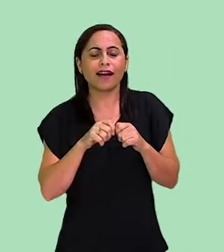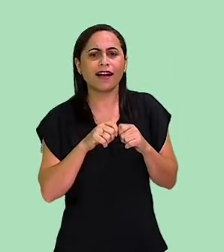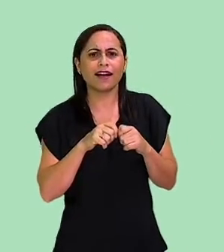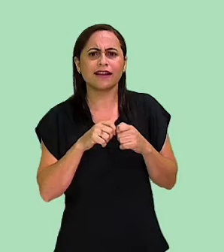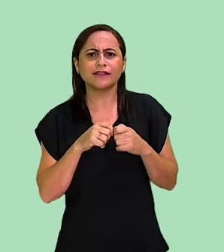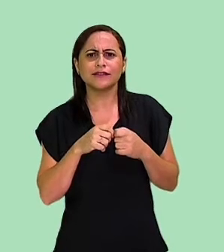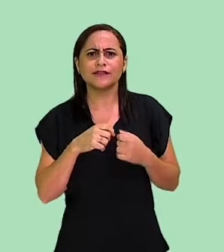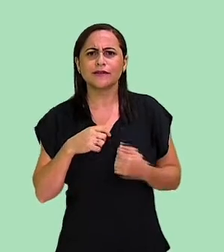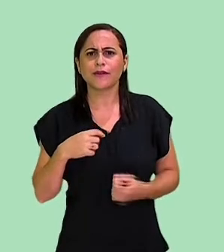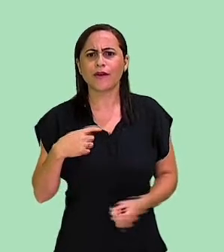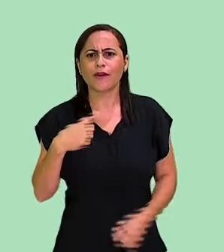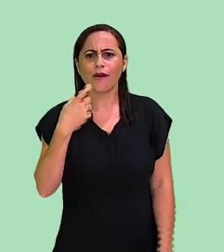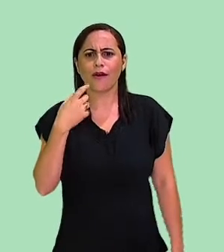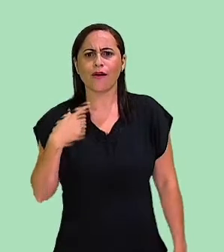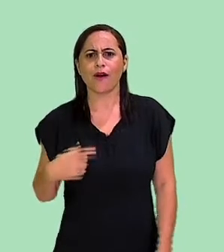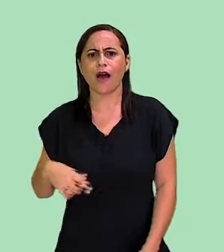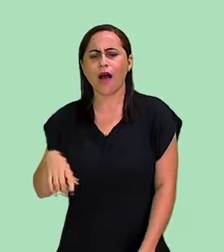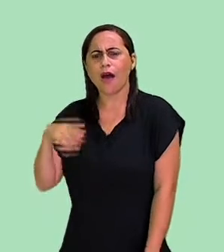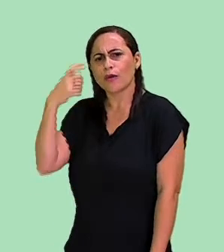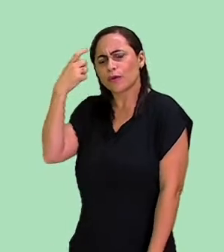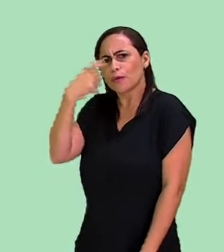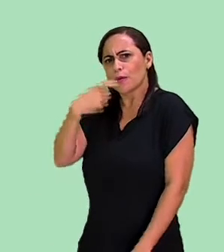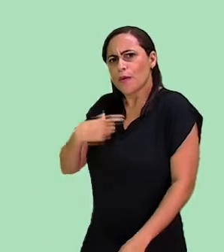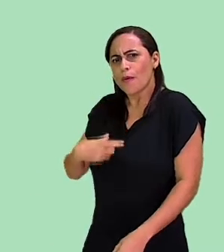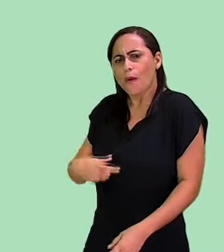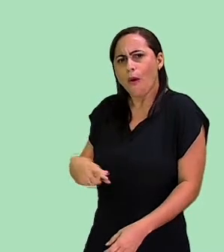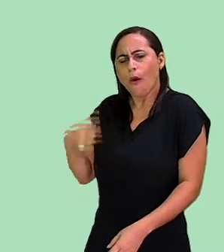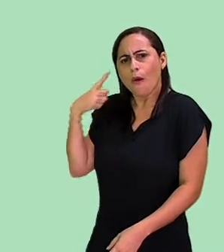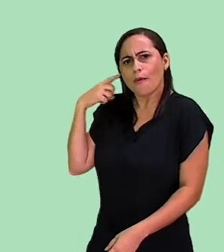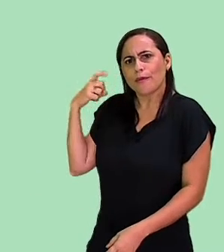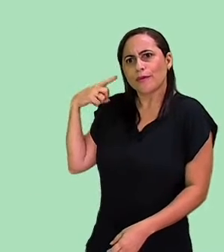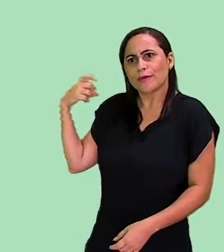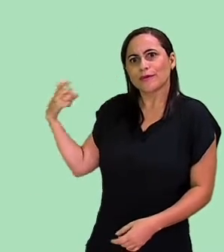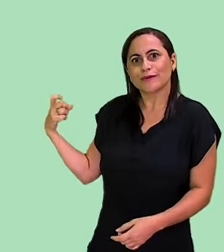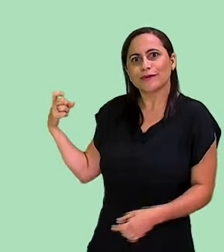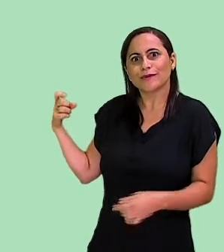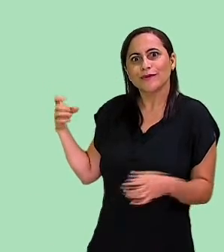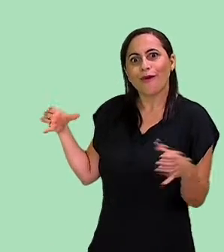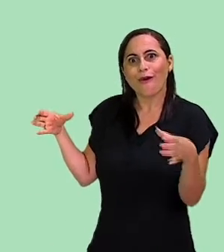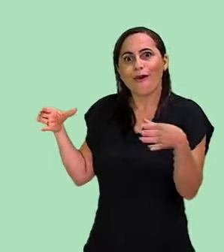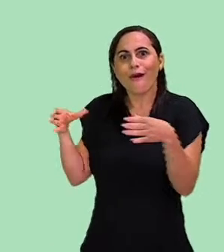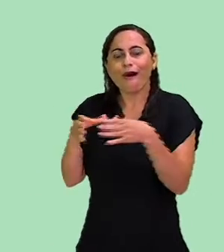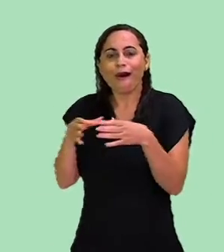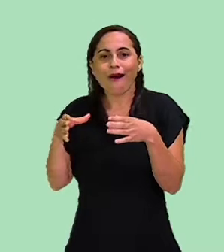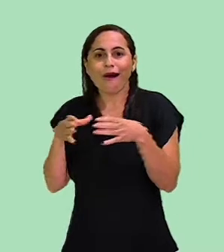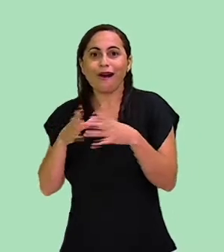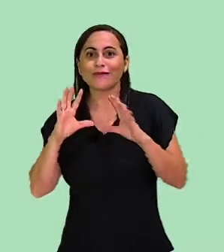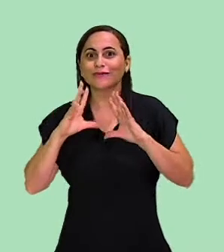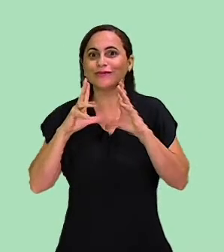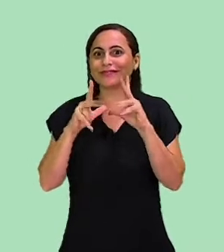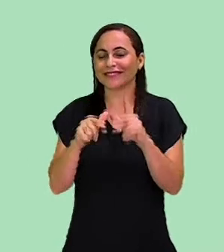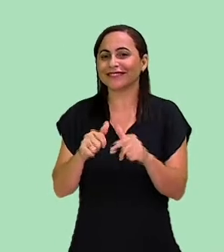de uma banda inteira Que legal a brincadeira